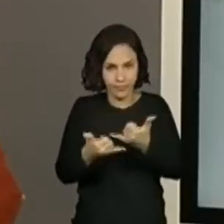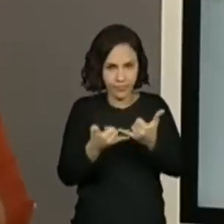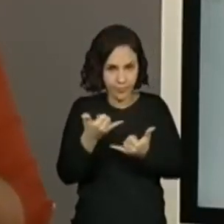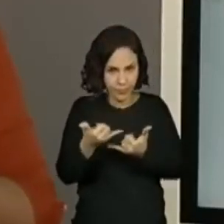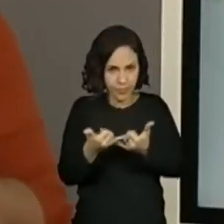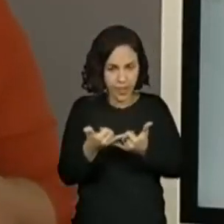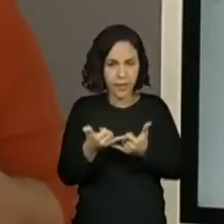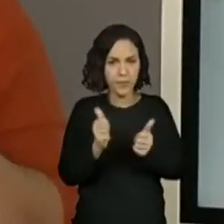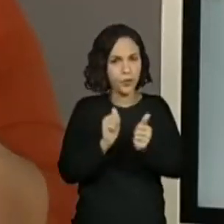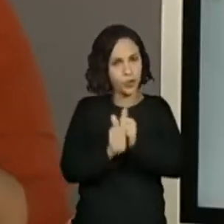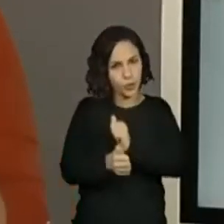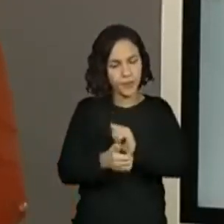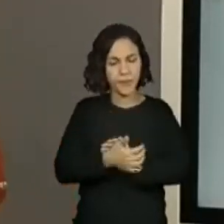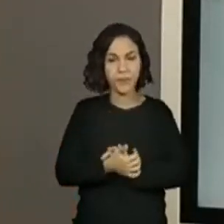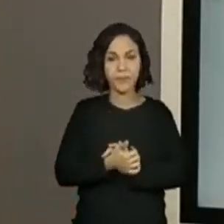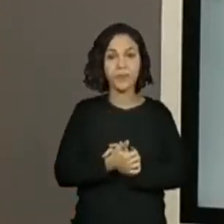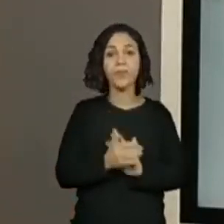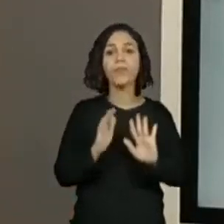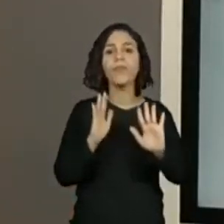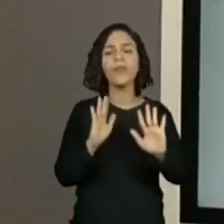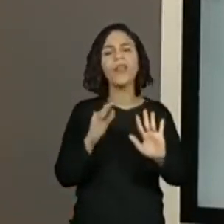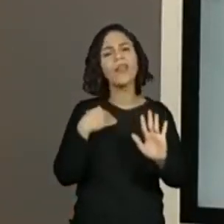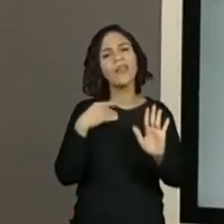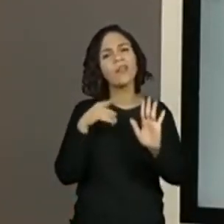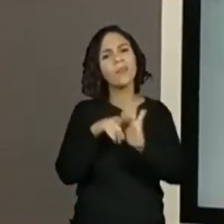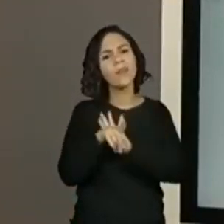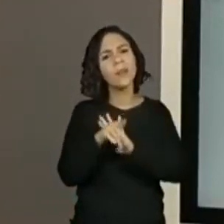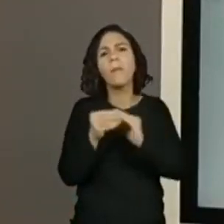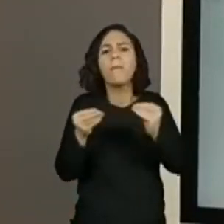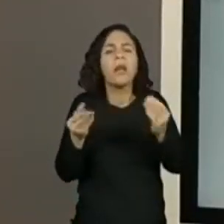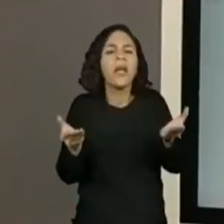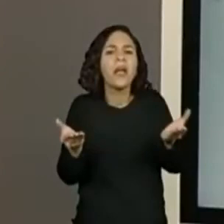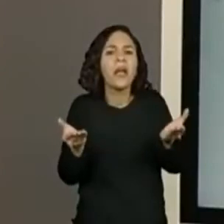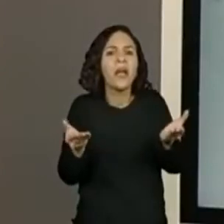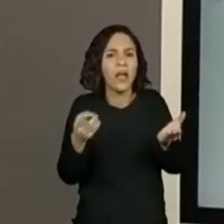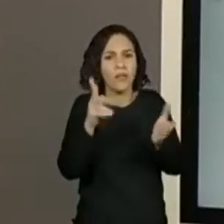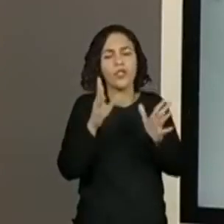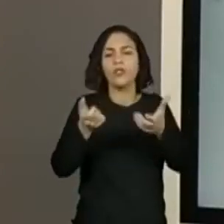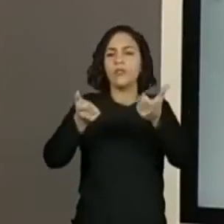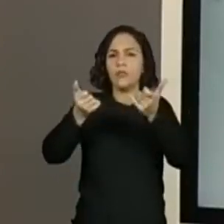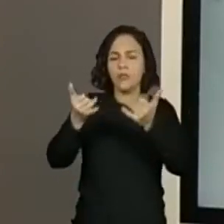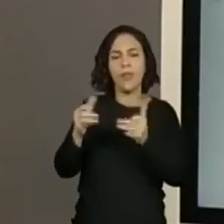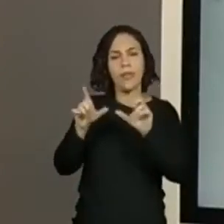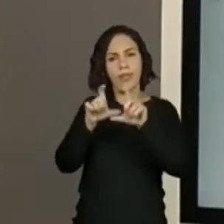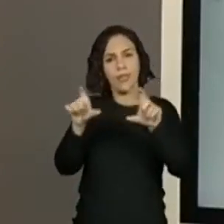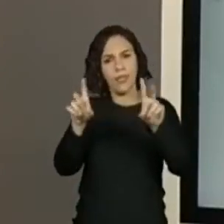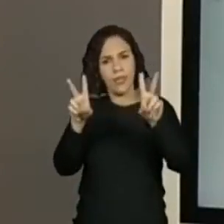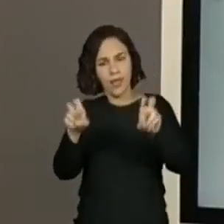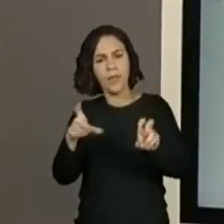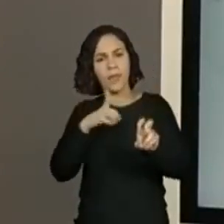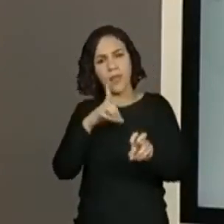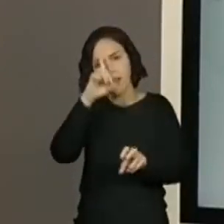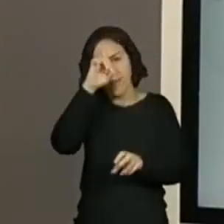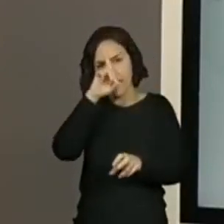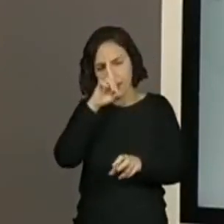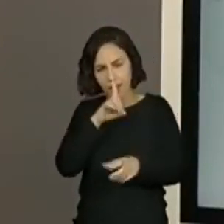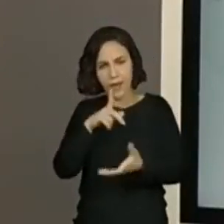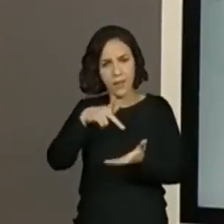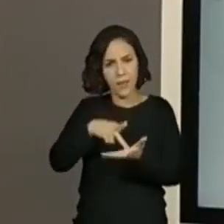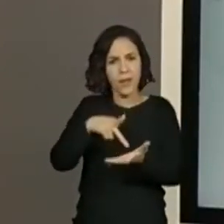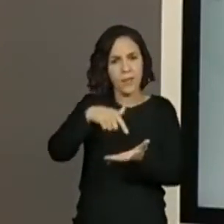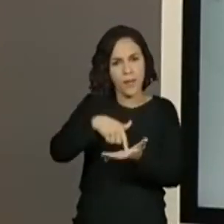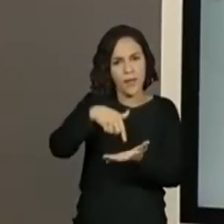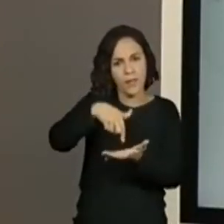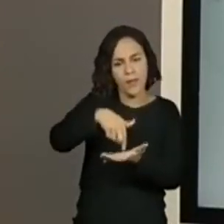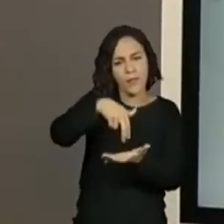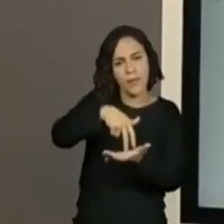regras de jogo. Para que que serve um texto que vocês já falaram que tem um tema, né? De amarelinha. É um